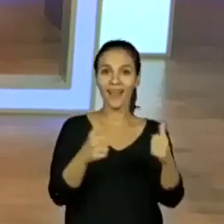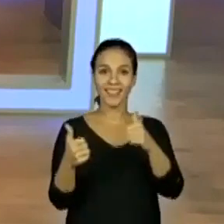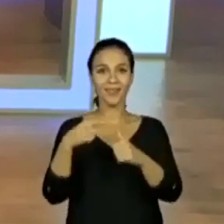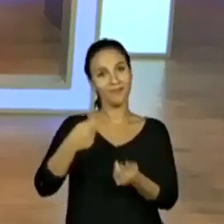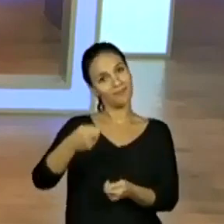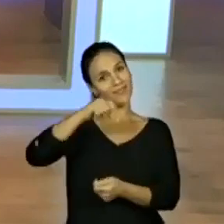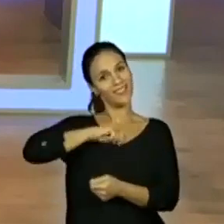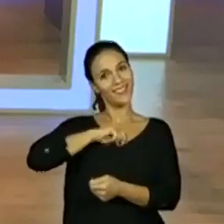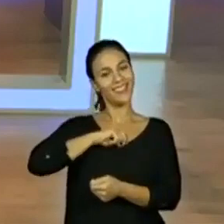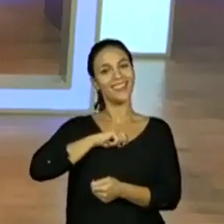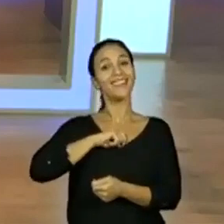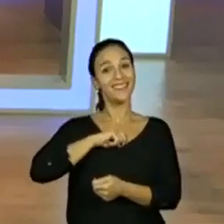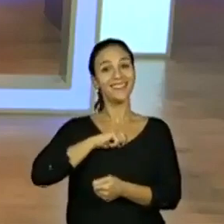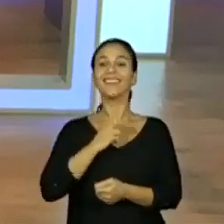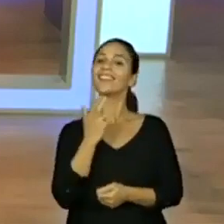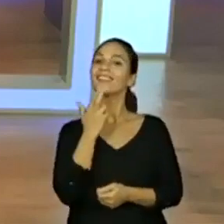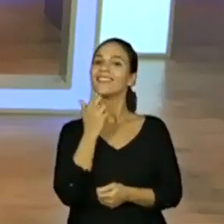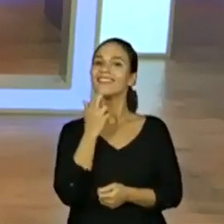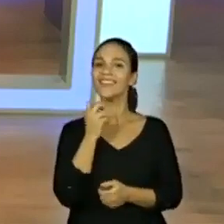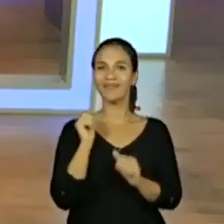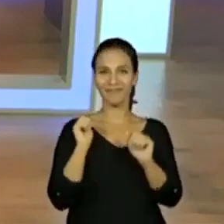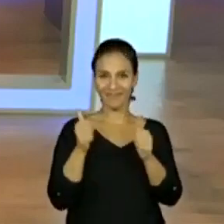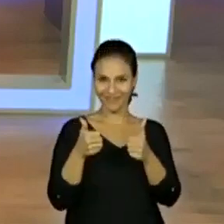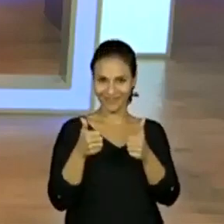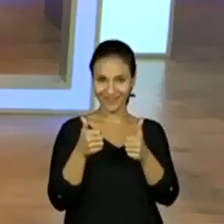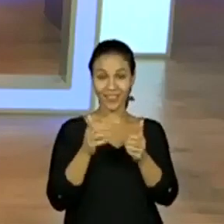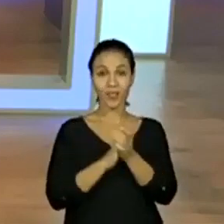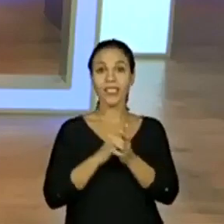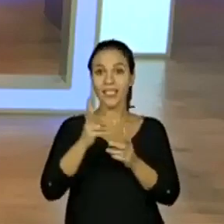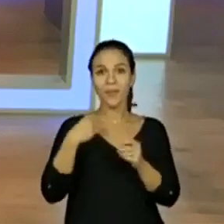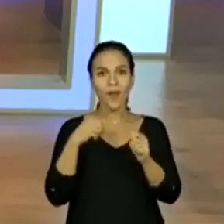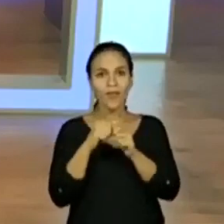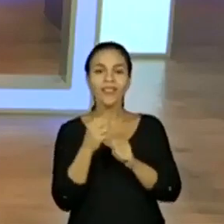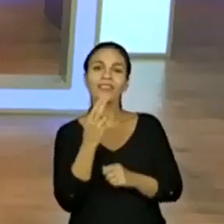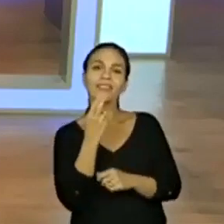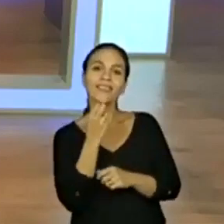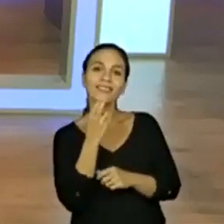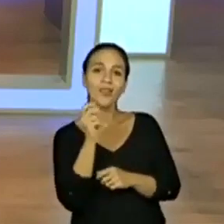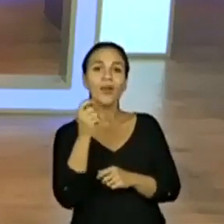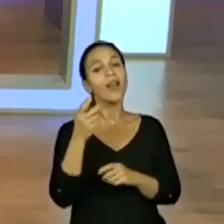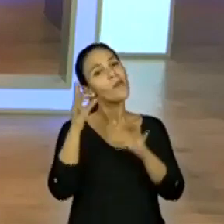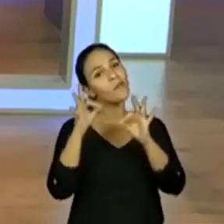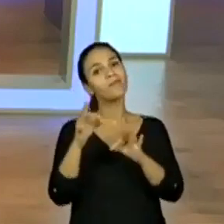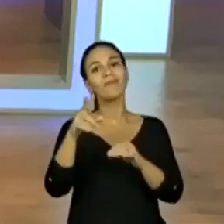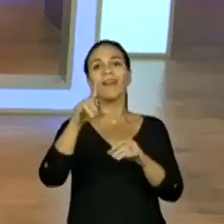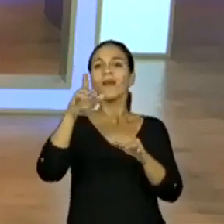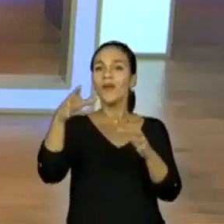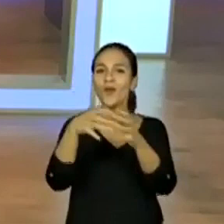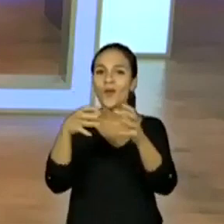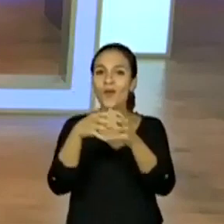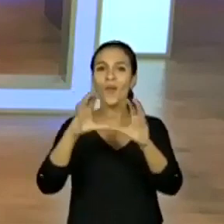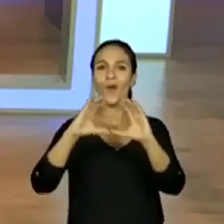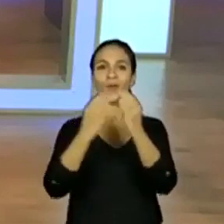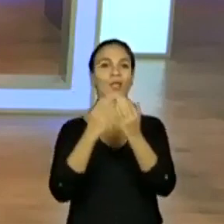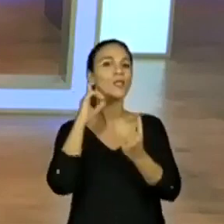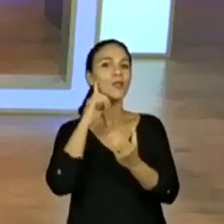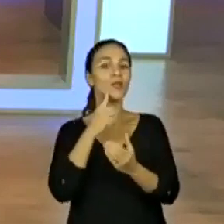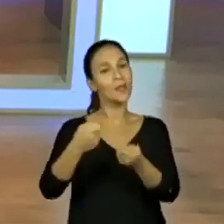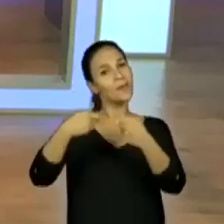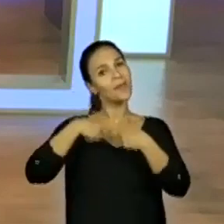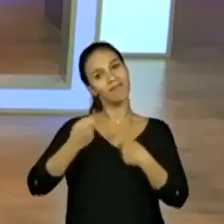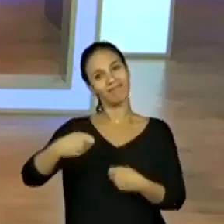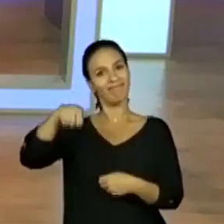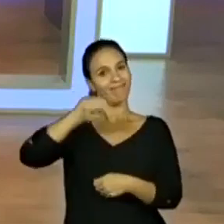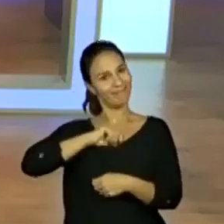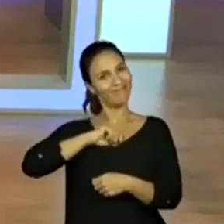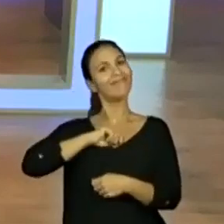fiquei muito feliz. Então, professor Rodrigo, tá bom? Então, toda vez que eu fizer isso, é o professor Rodrigo. Vocês já sabem, então, que